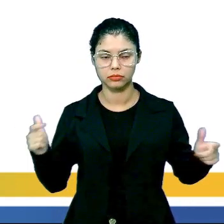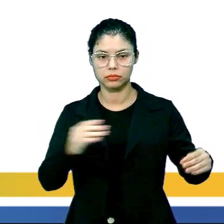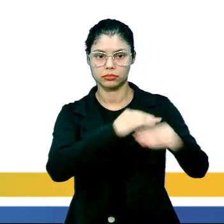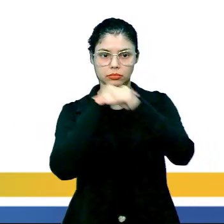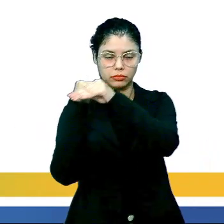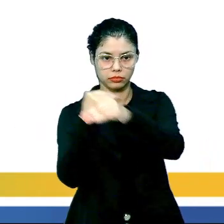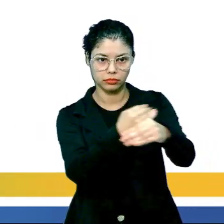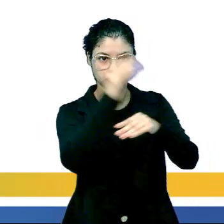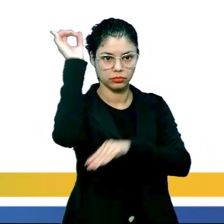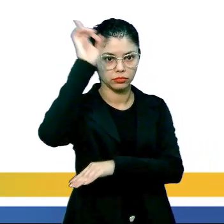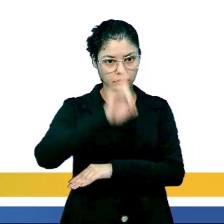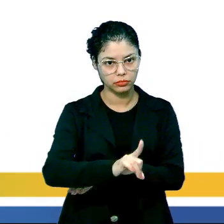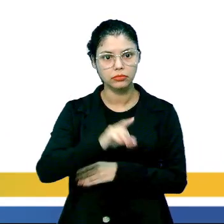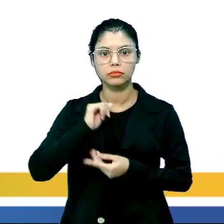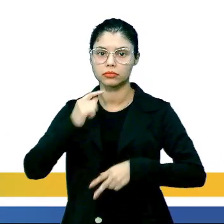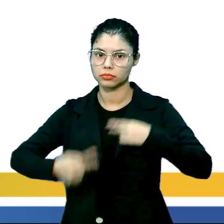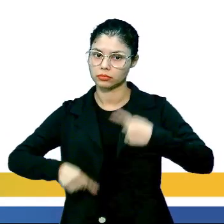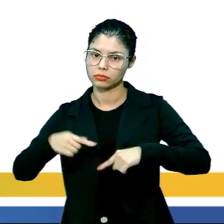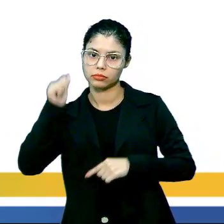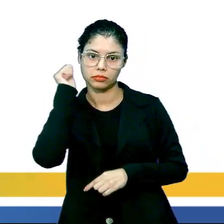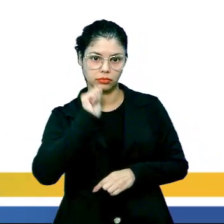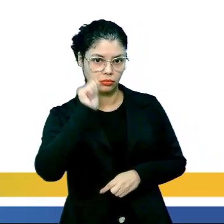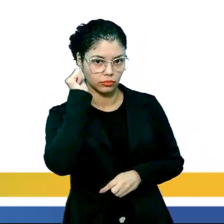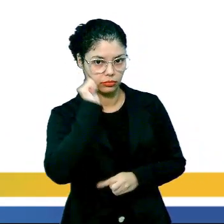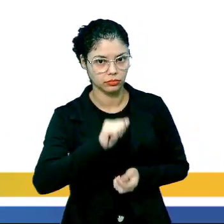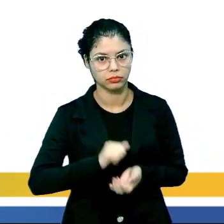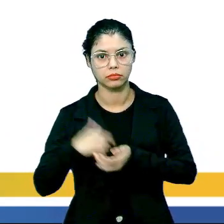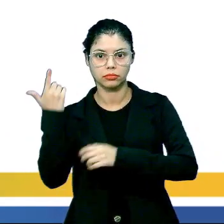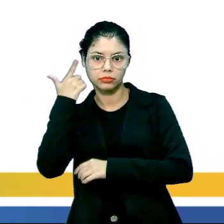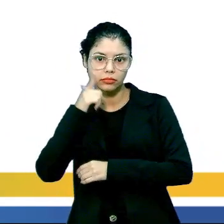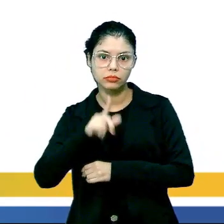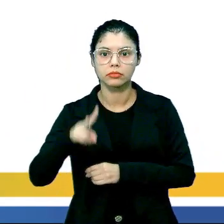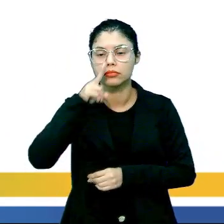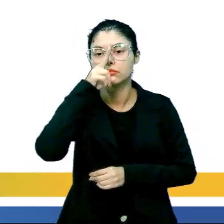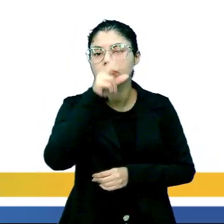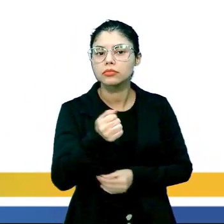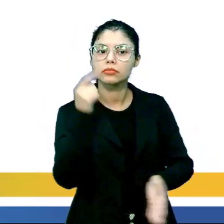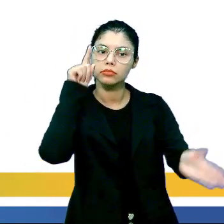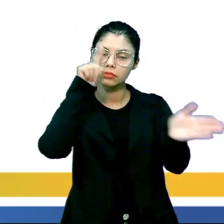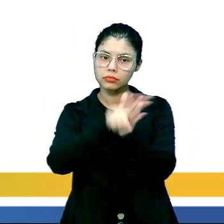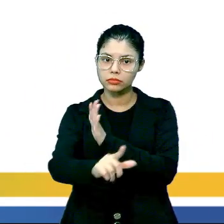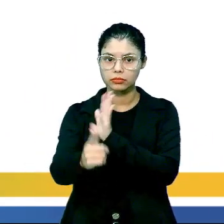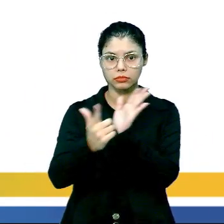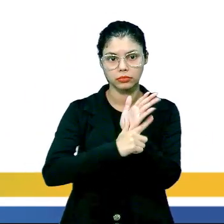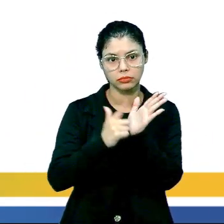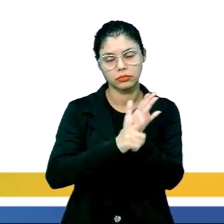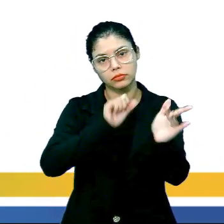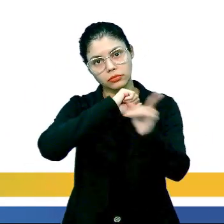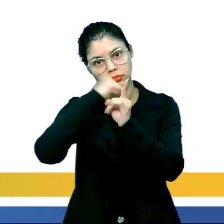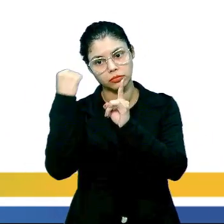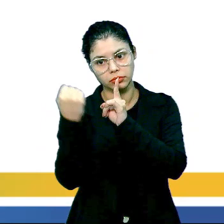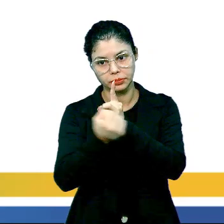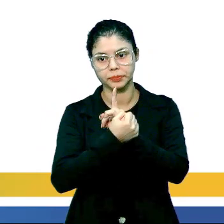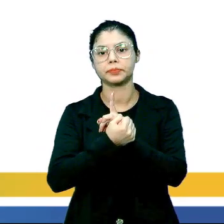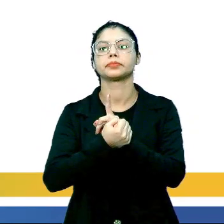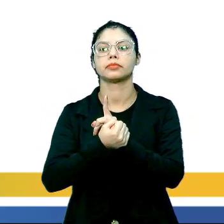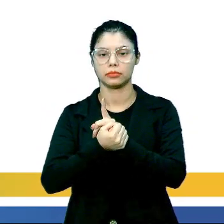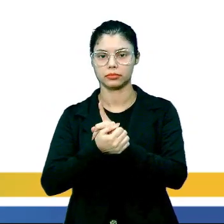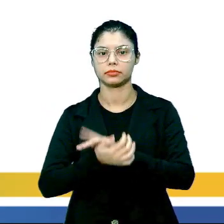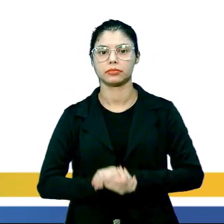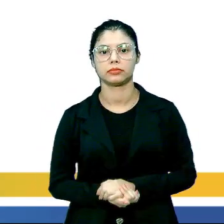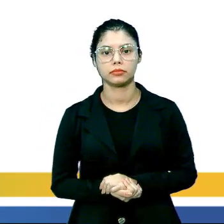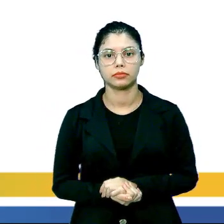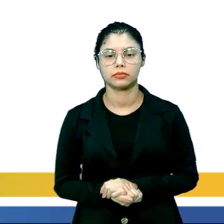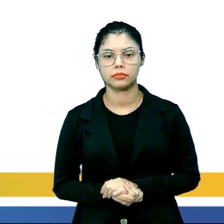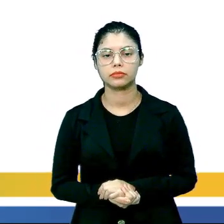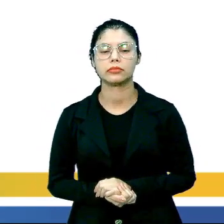amplificação de direitos civis e políticos das mulheres. E aí, eu trouxe outro conceito, que é o conceito de feminismo,